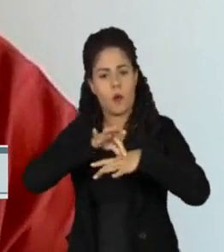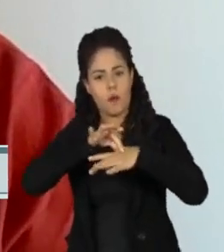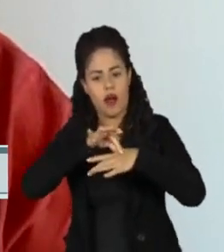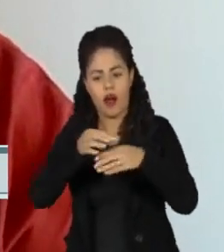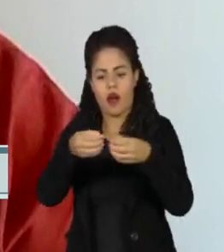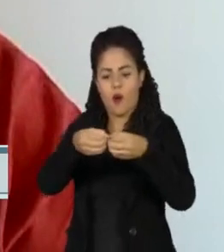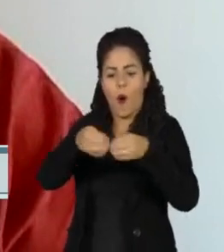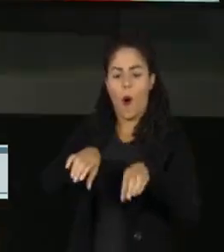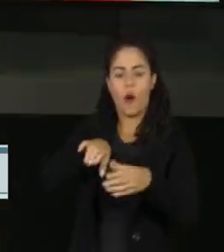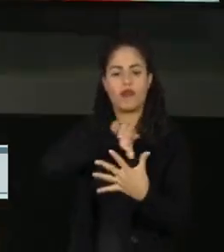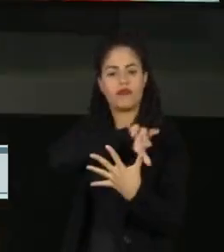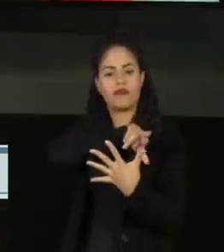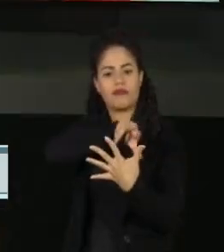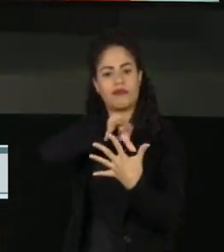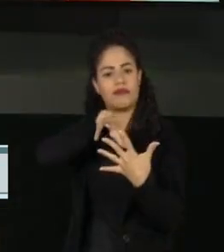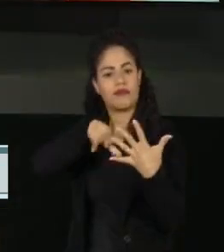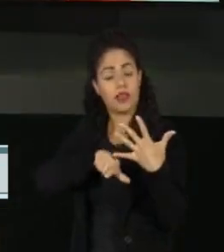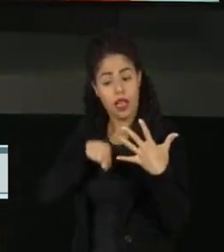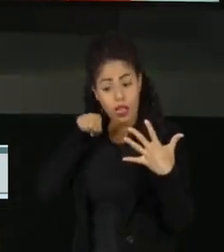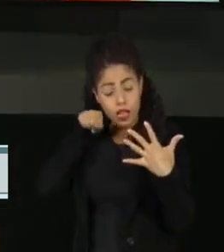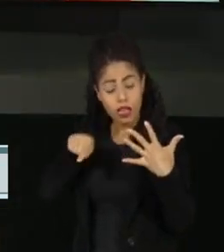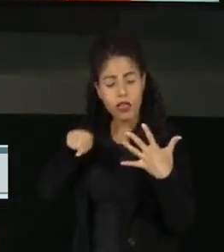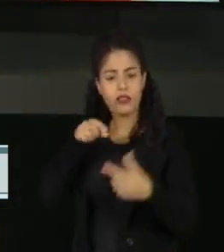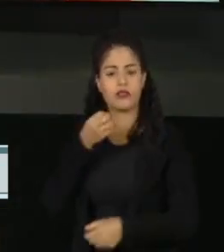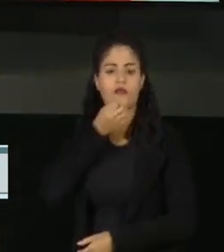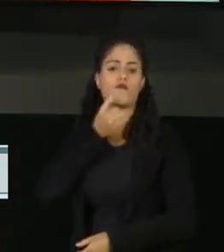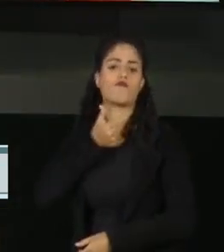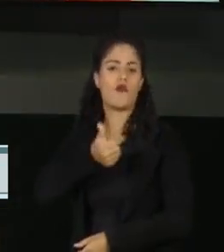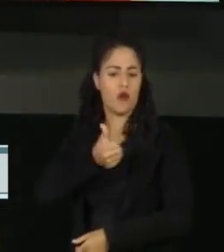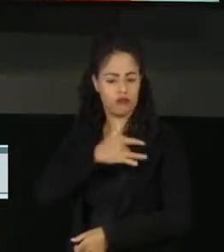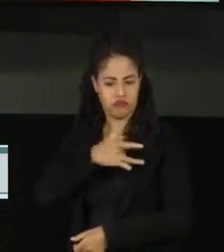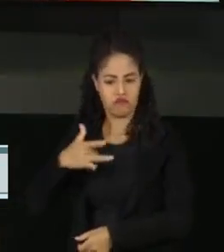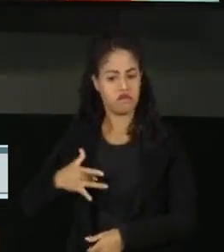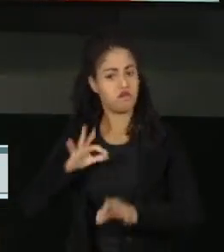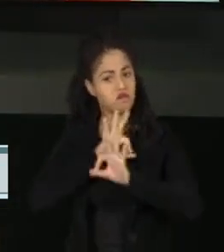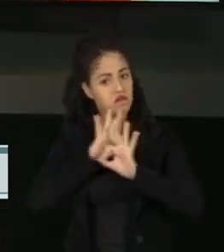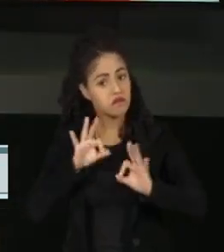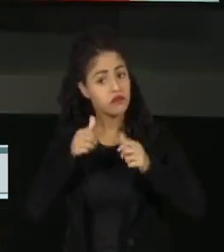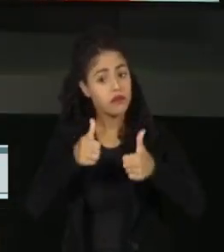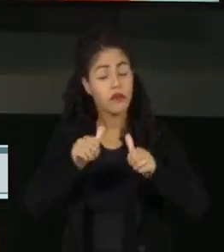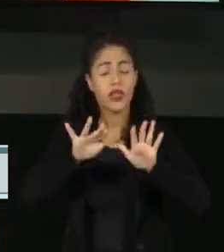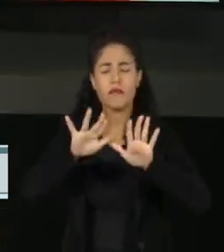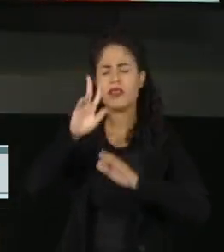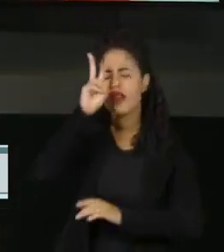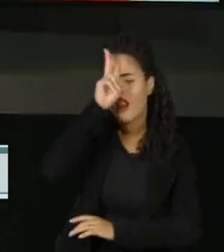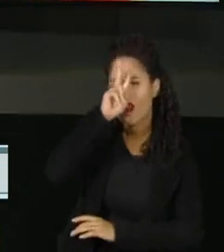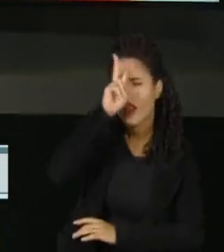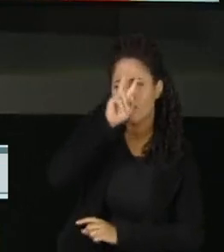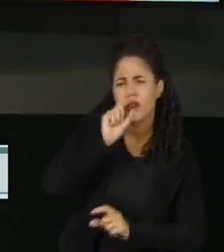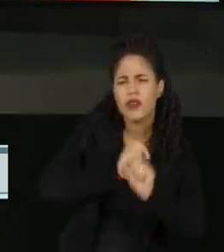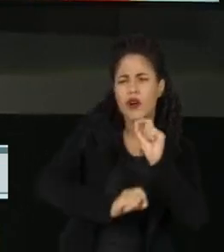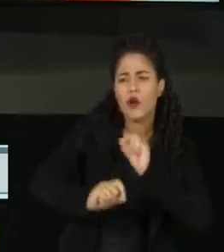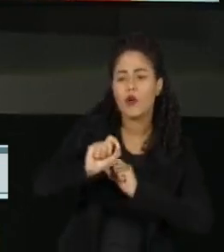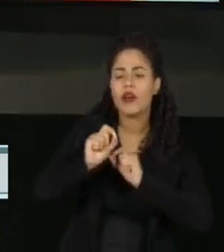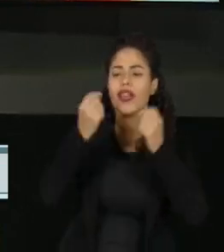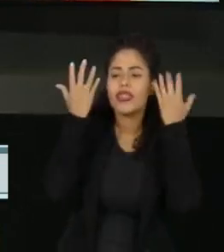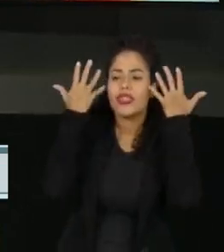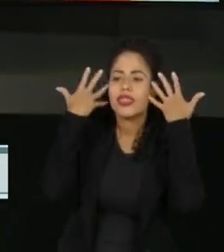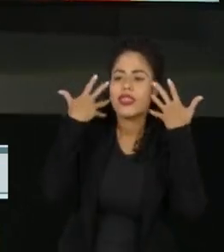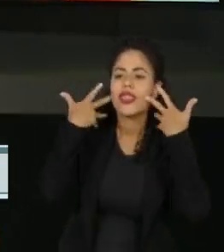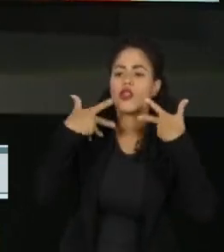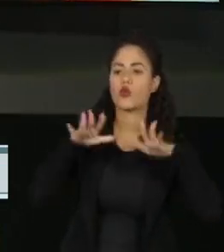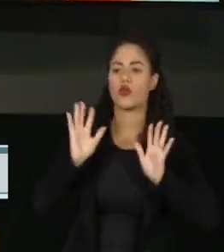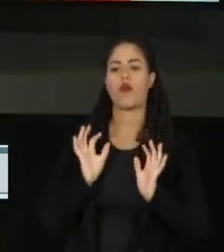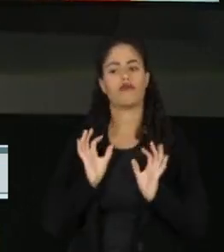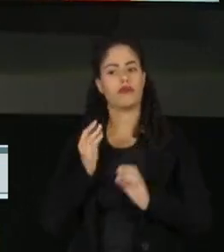ovo. E isso garantiria aí para a gente uma alimentação. Lembrando que sempre esses alimentos próximos ao natural, né? Então,